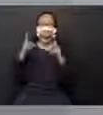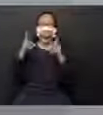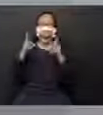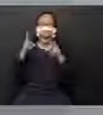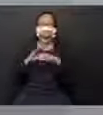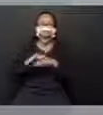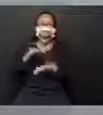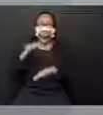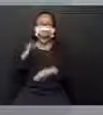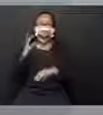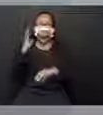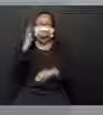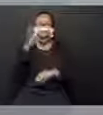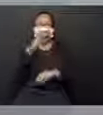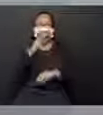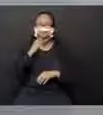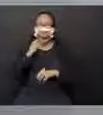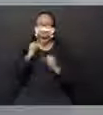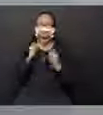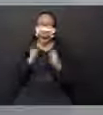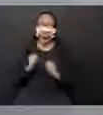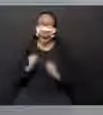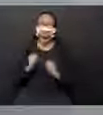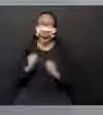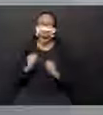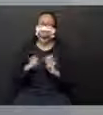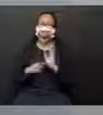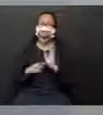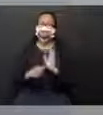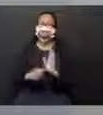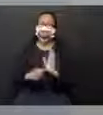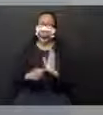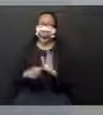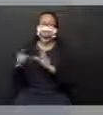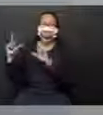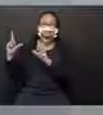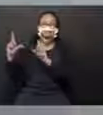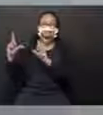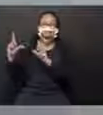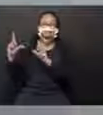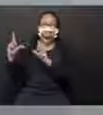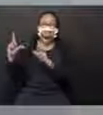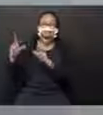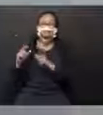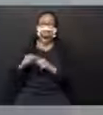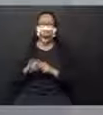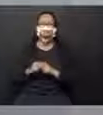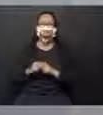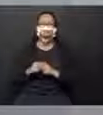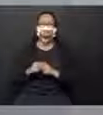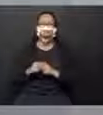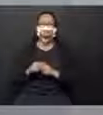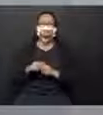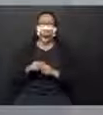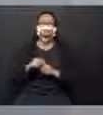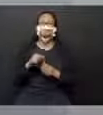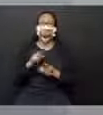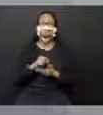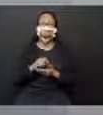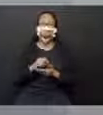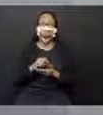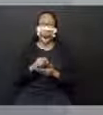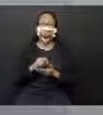poderão aparecer aqui na nossa telona na próxima aula. Olha só, Caprichem nas fotos,